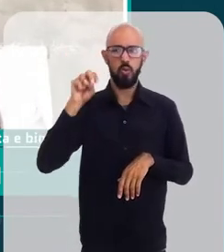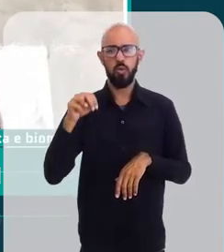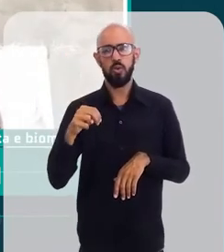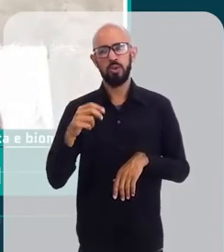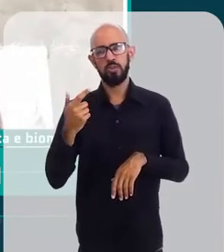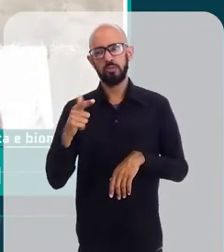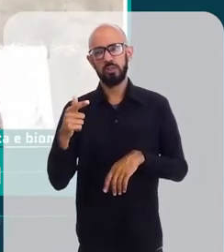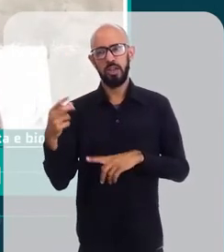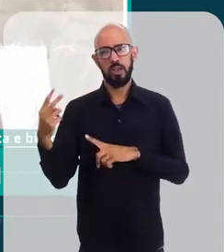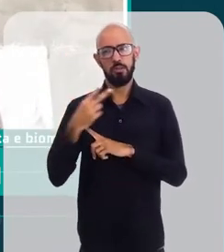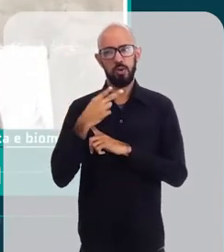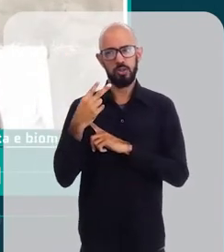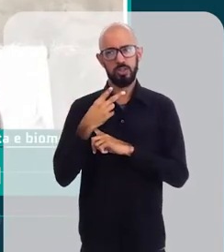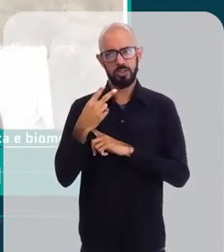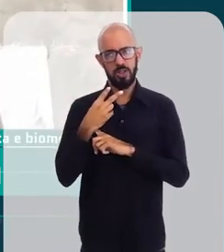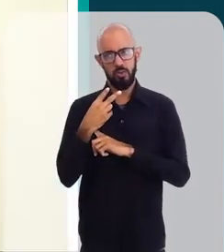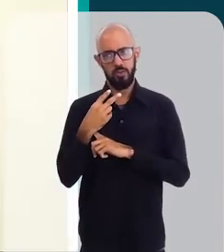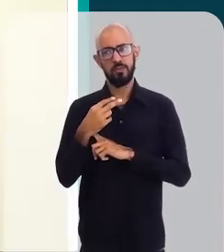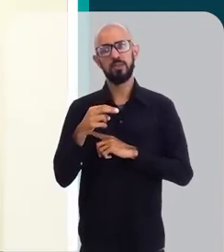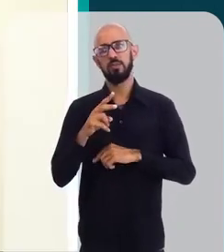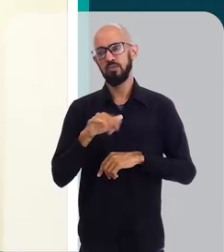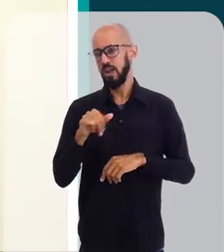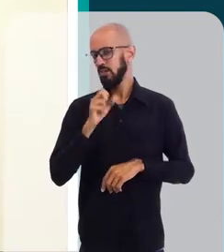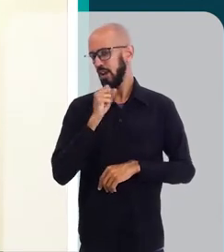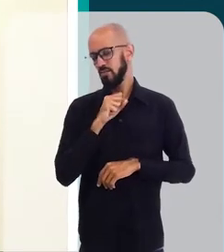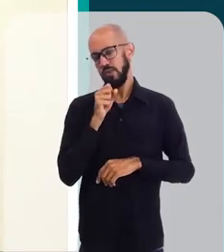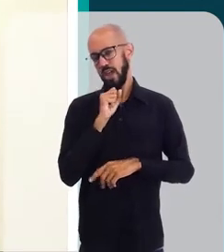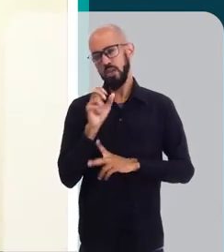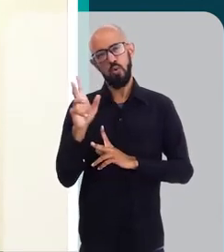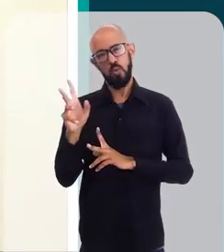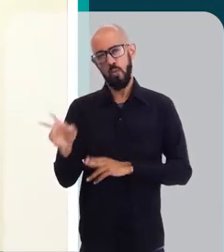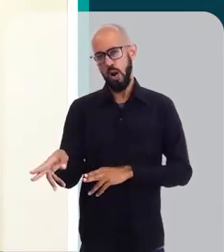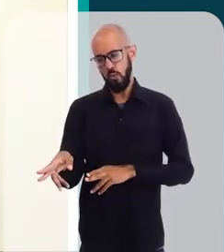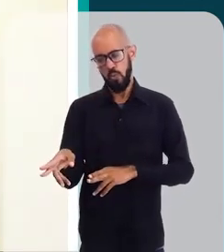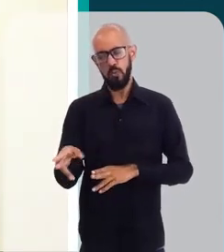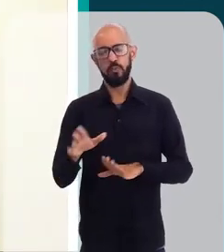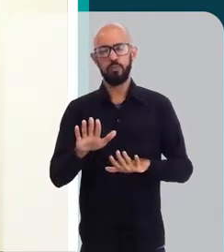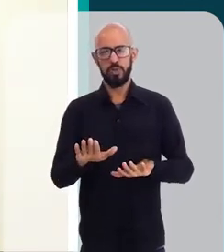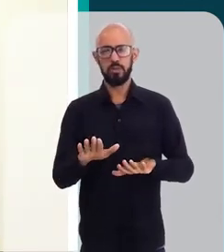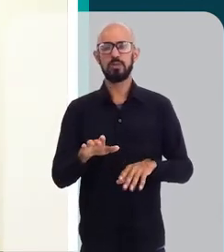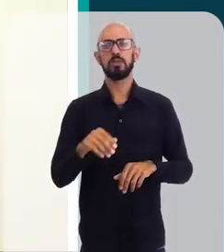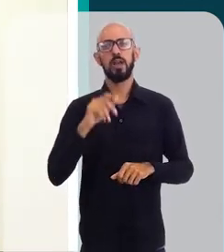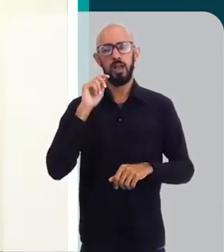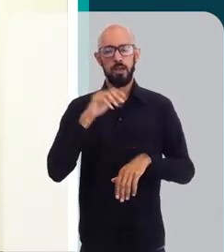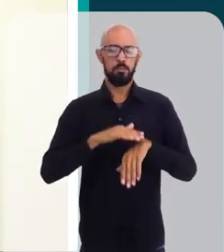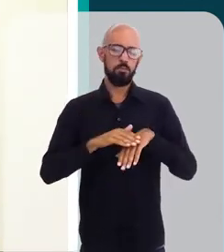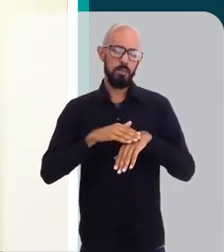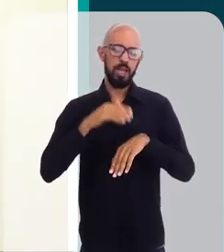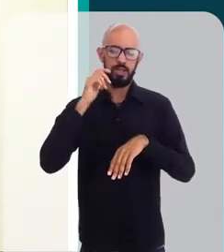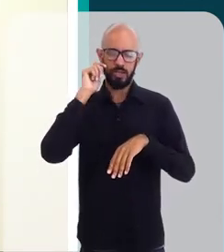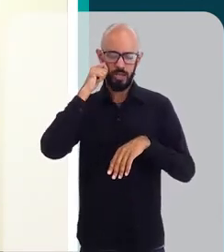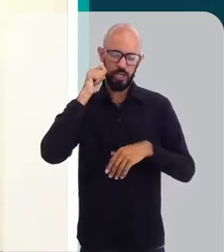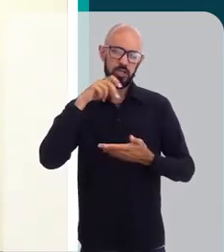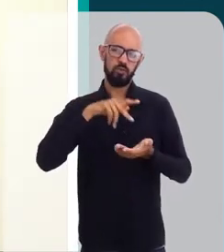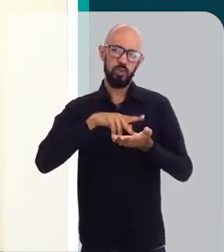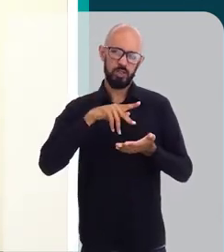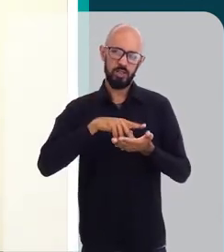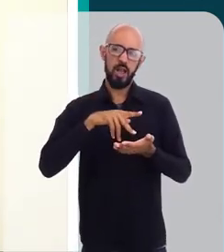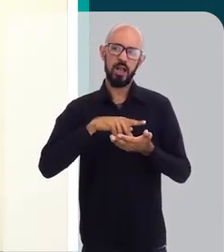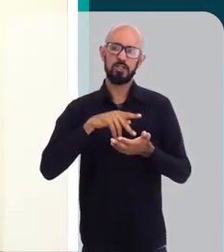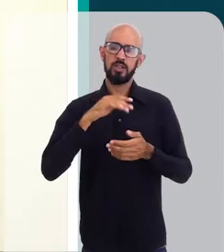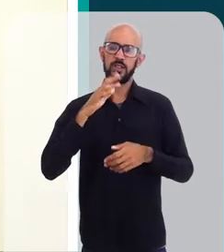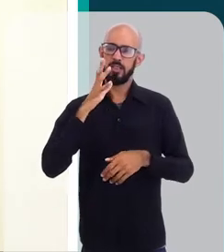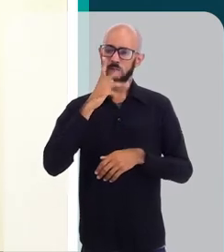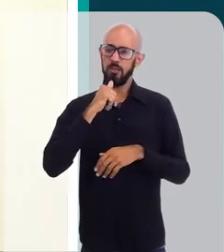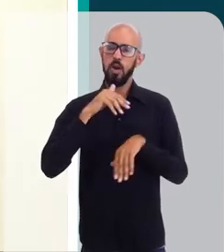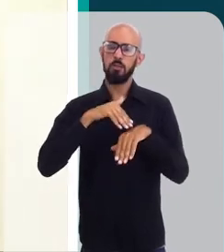visível sem a proteção adequada e acaba envelhecendo tanto quanto, mas a pele negra ela realmente é mais firme